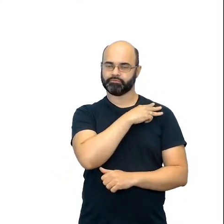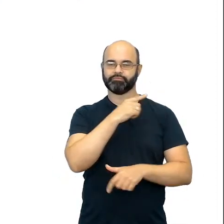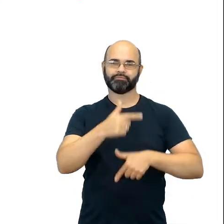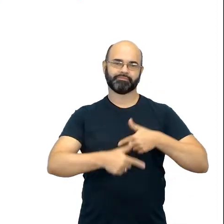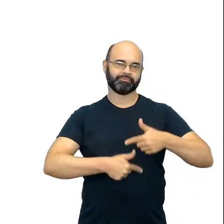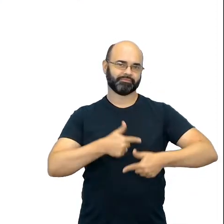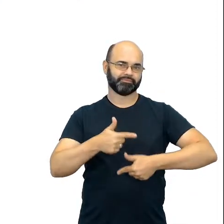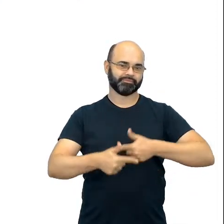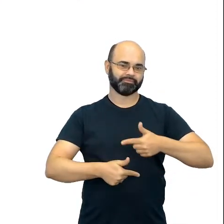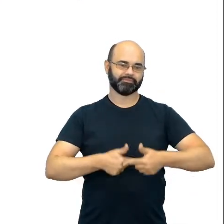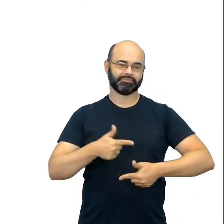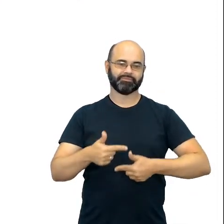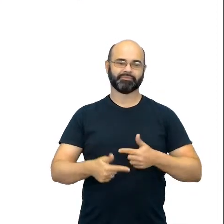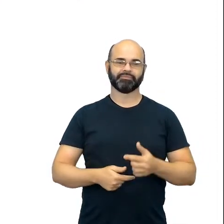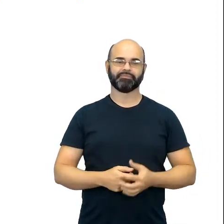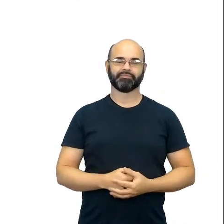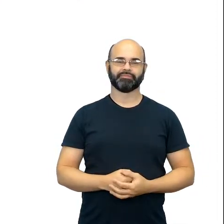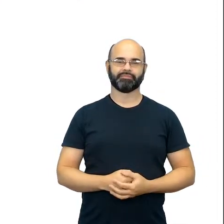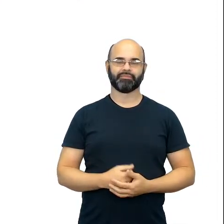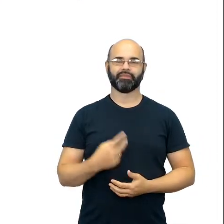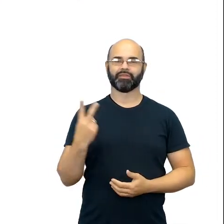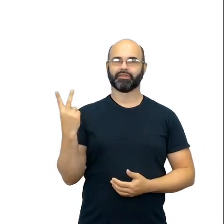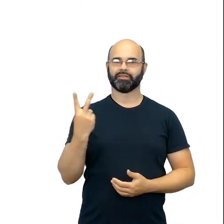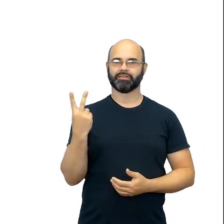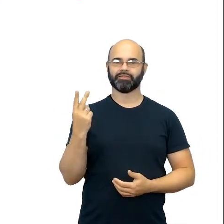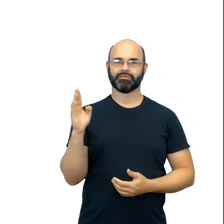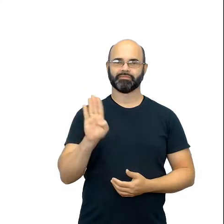pensando já aí no segundo bimestre.